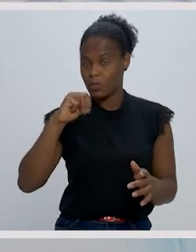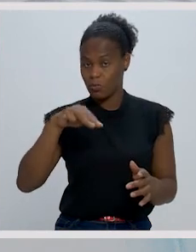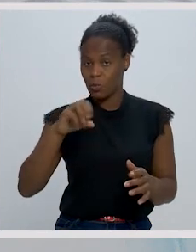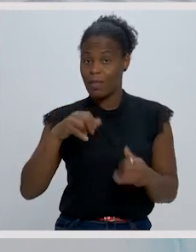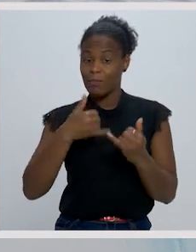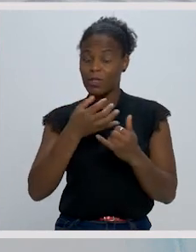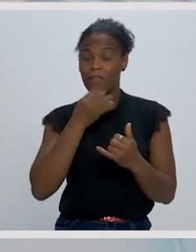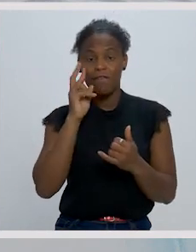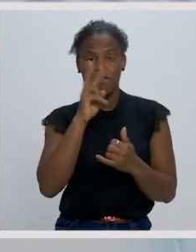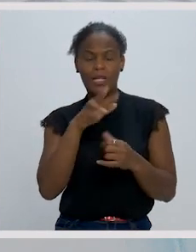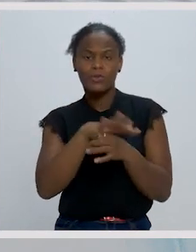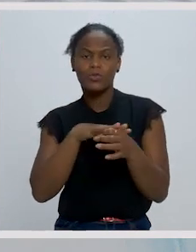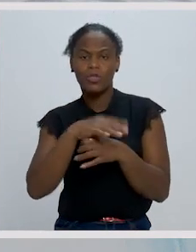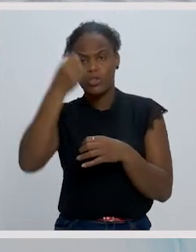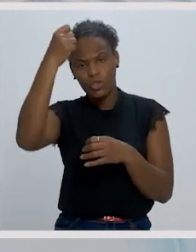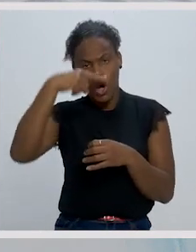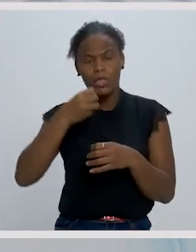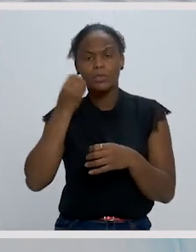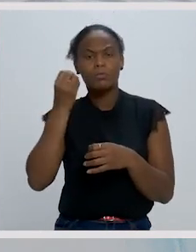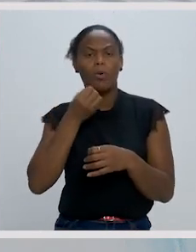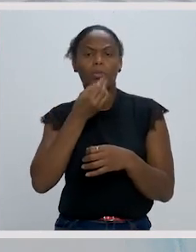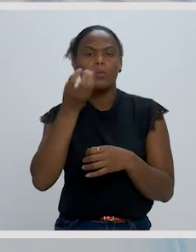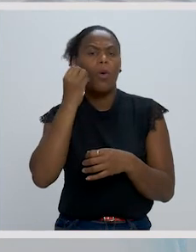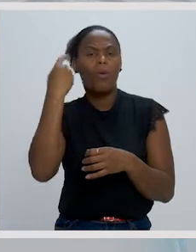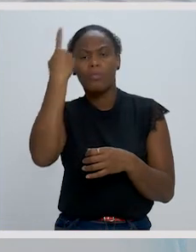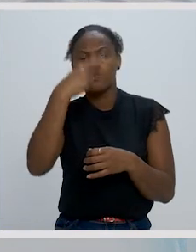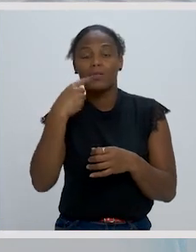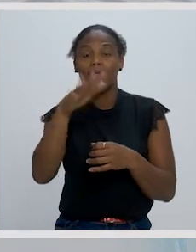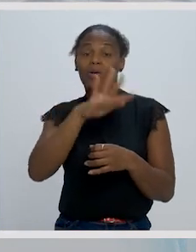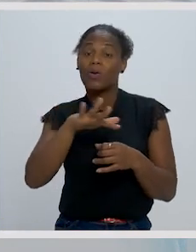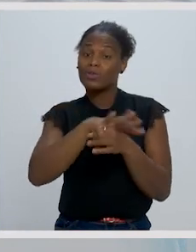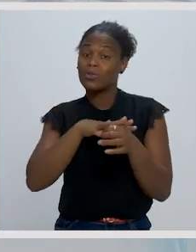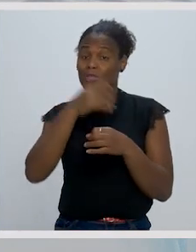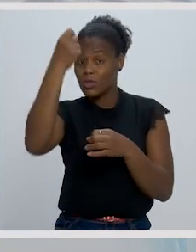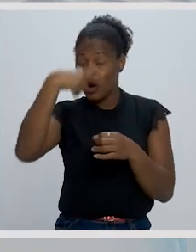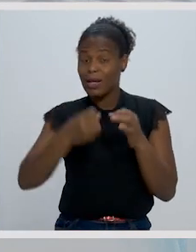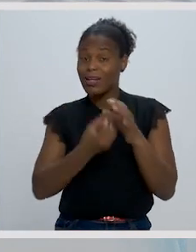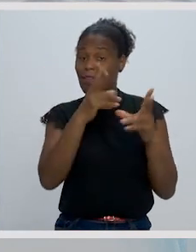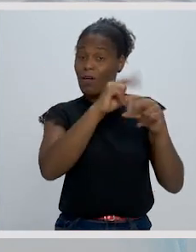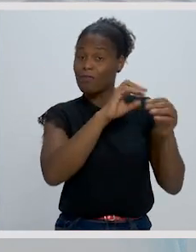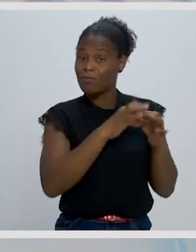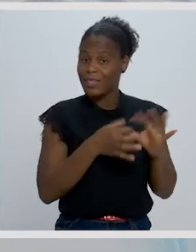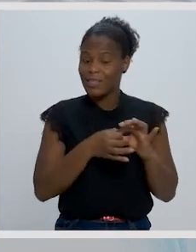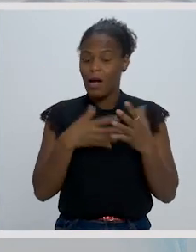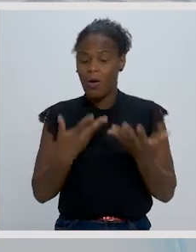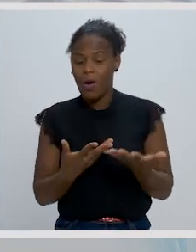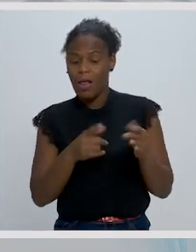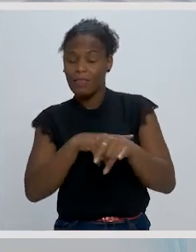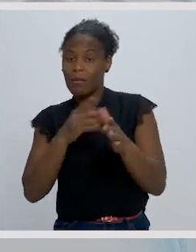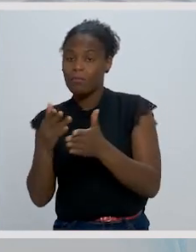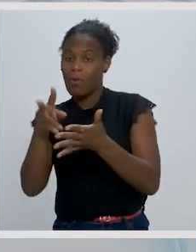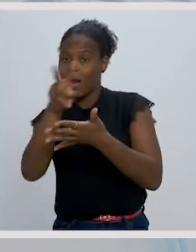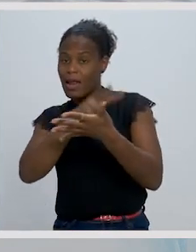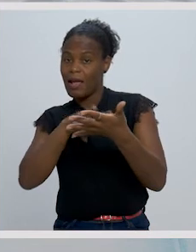o contexto histórico em que surge esta nova corrente literária vamos agora passar para o momento de